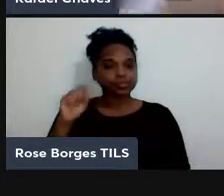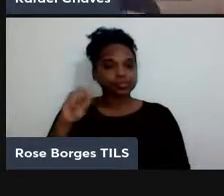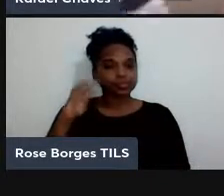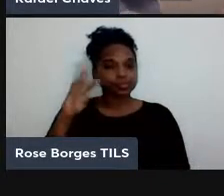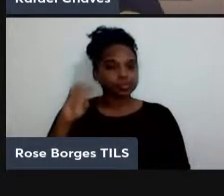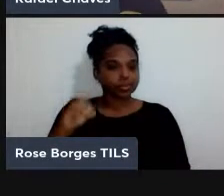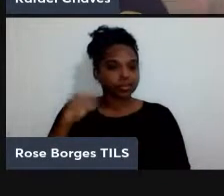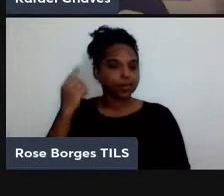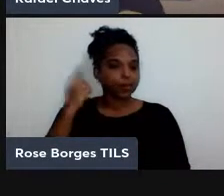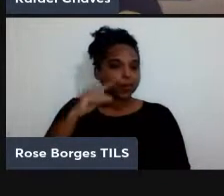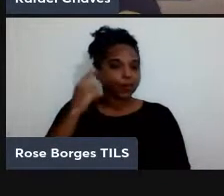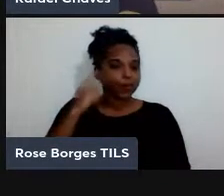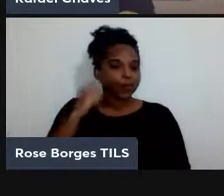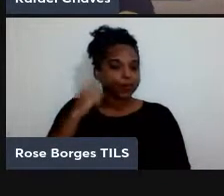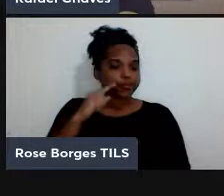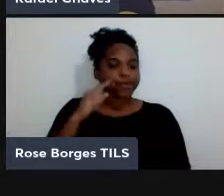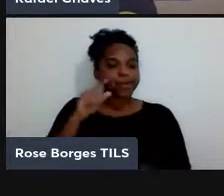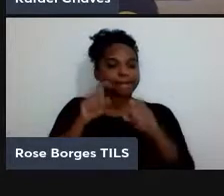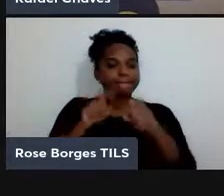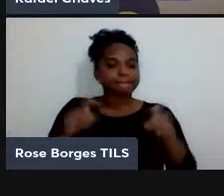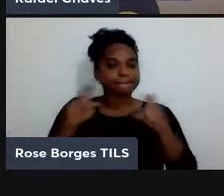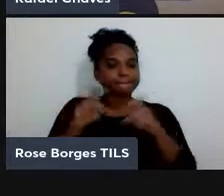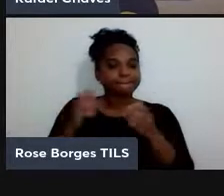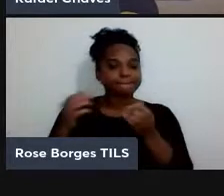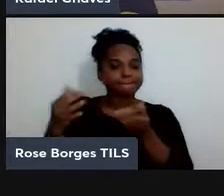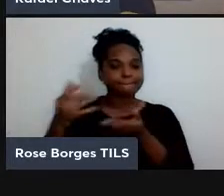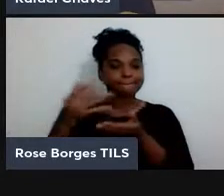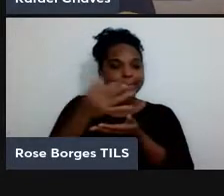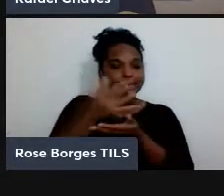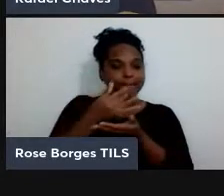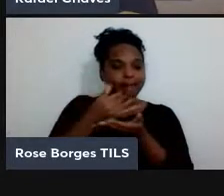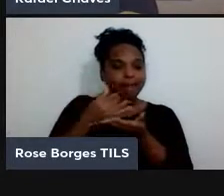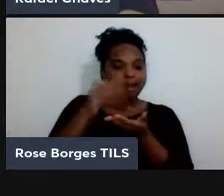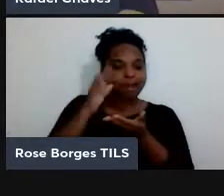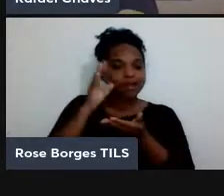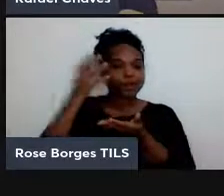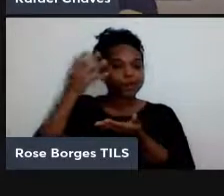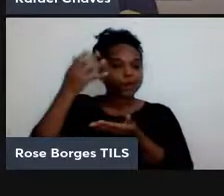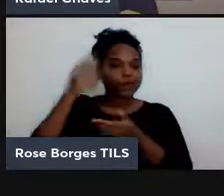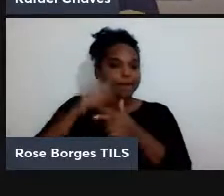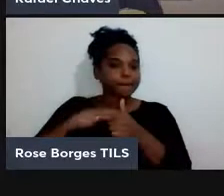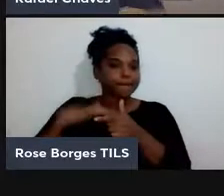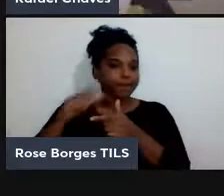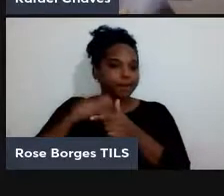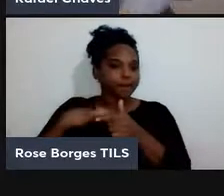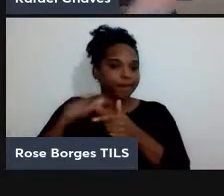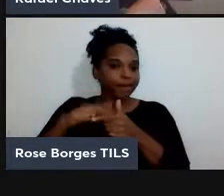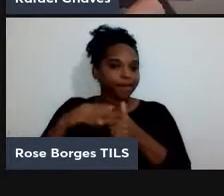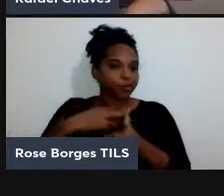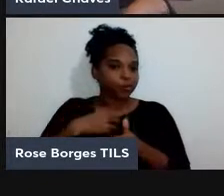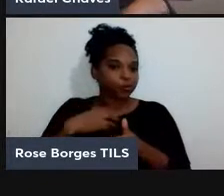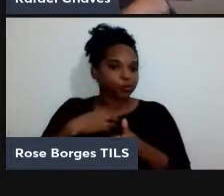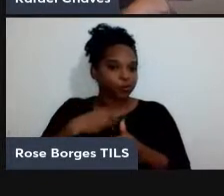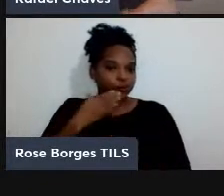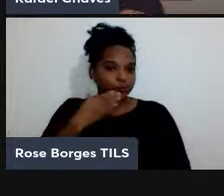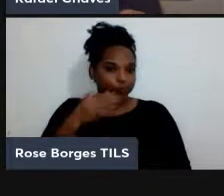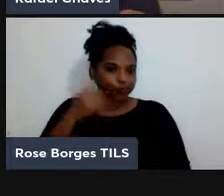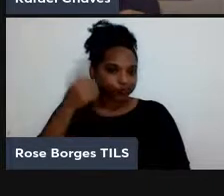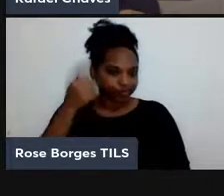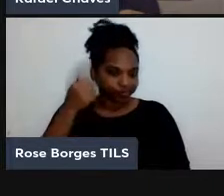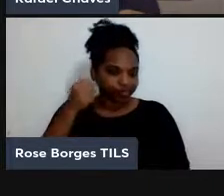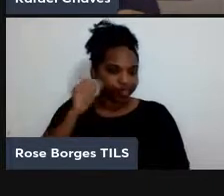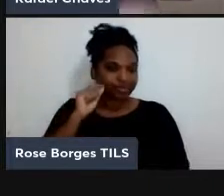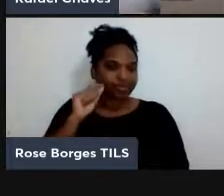certas funções de resolver certos problemas de forma mais eficiente e é justamente o que o